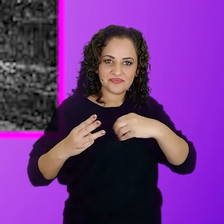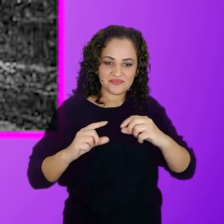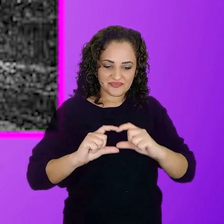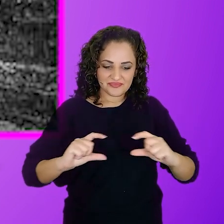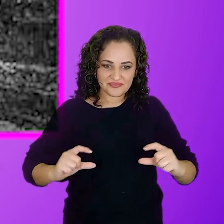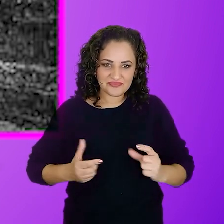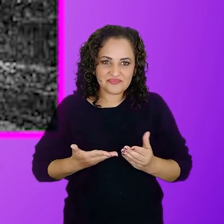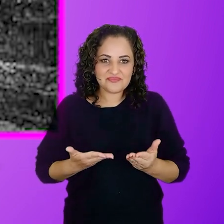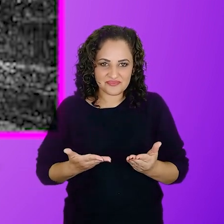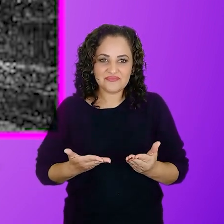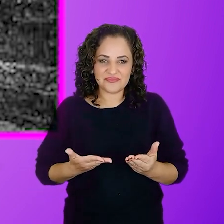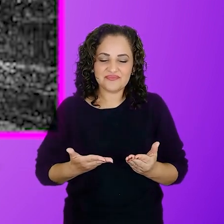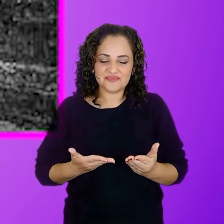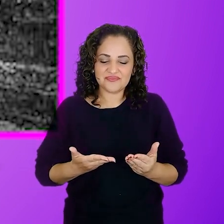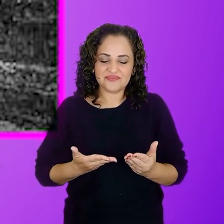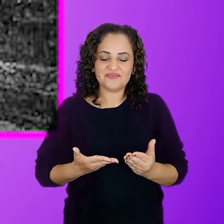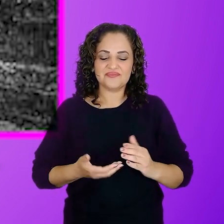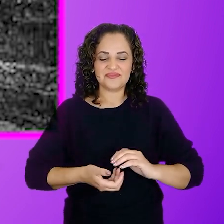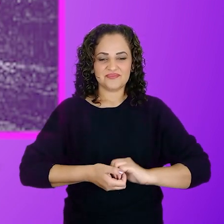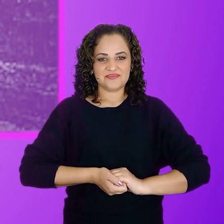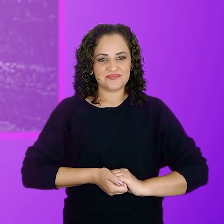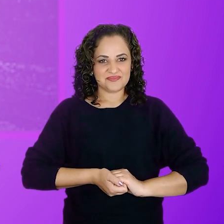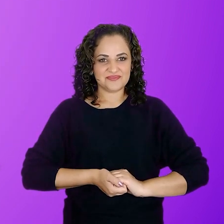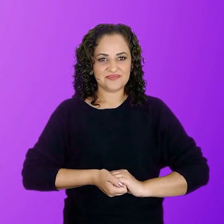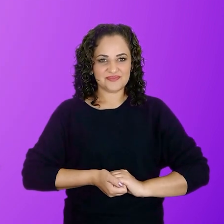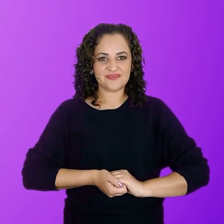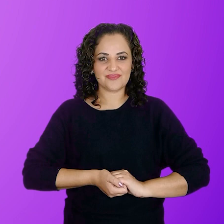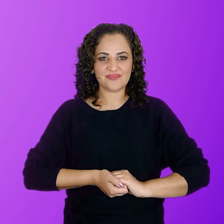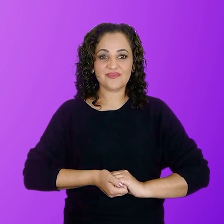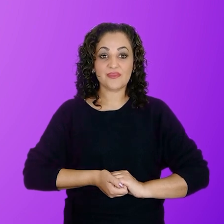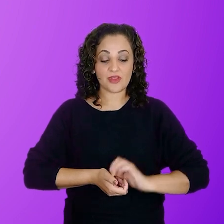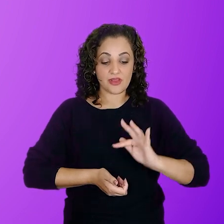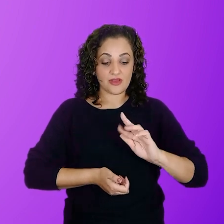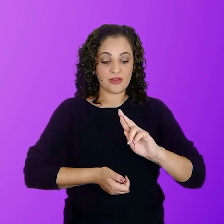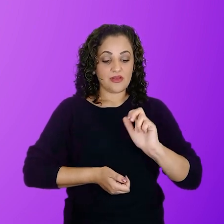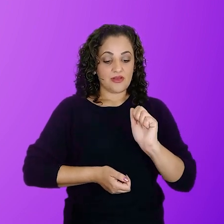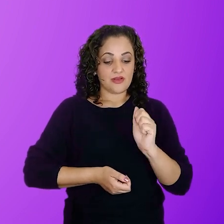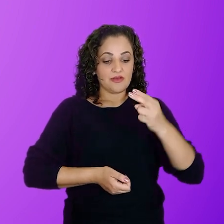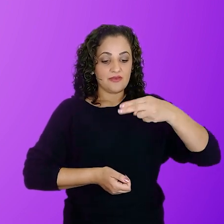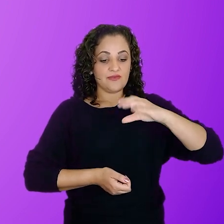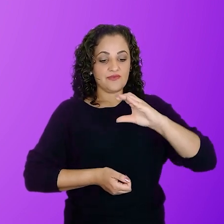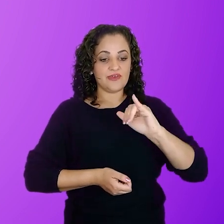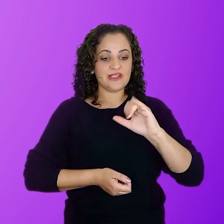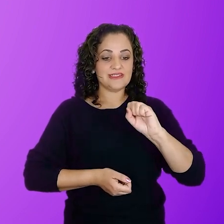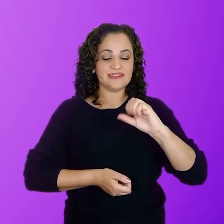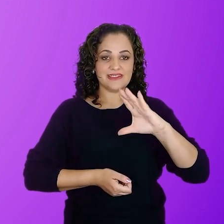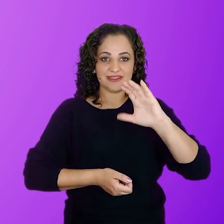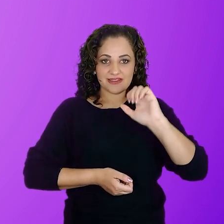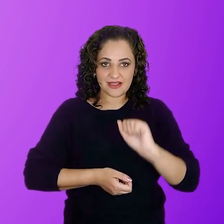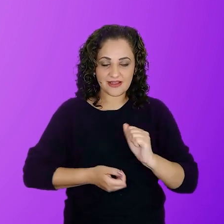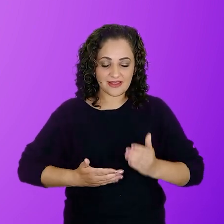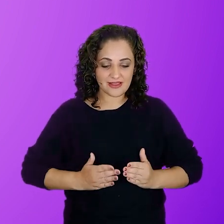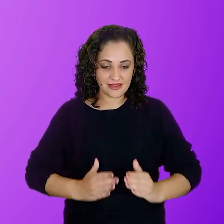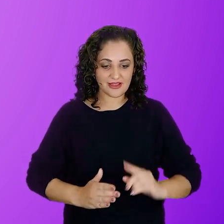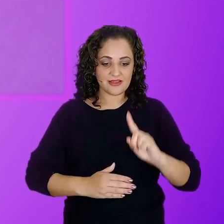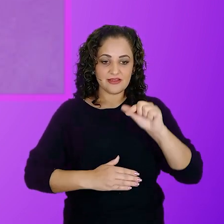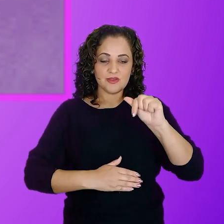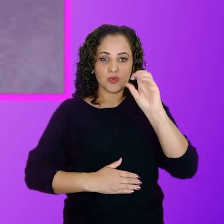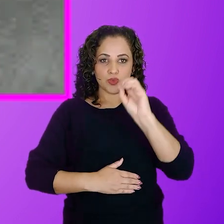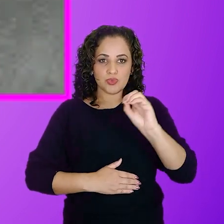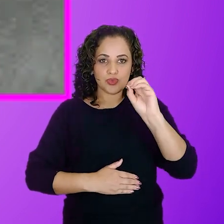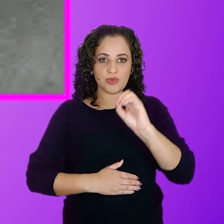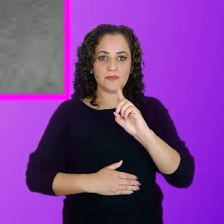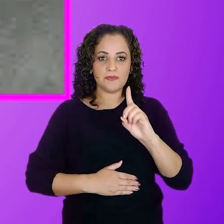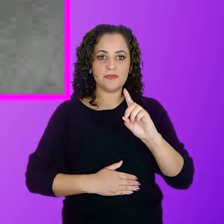Dona Rosa e seus três filhos, Chiquinha, Juca e José. Francisca Edviges de Lima Neves nasce em